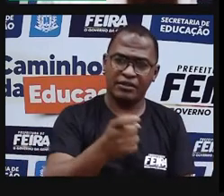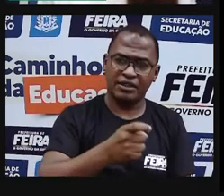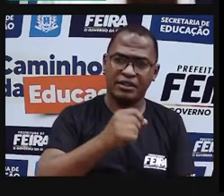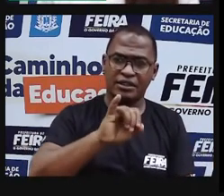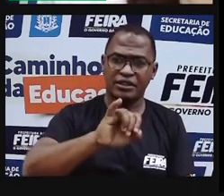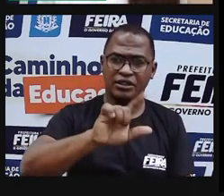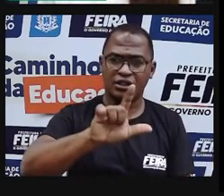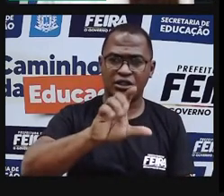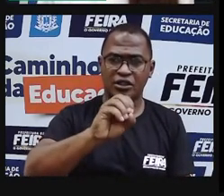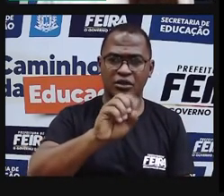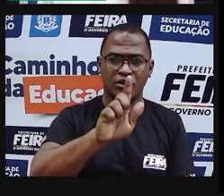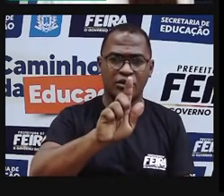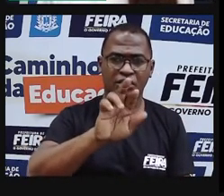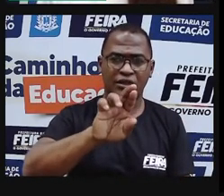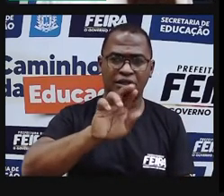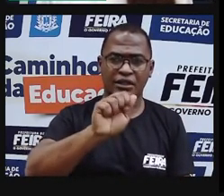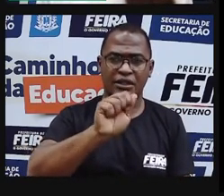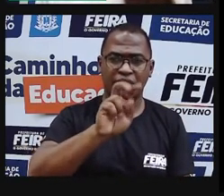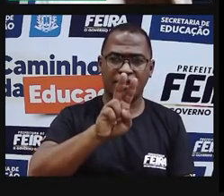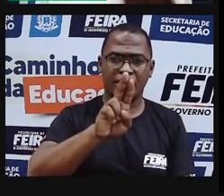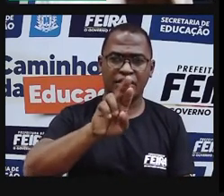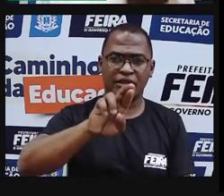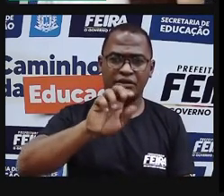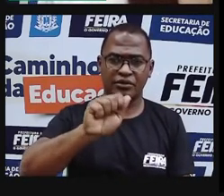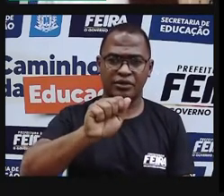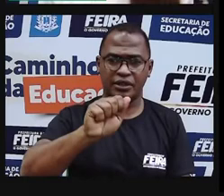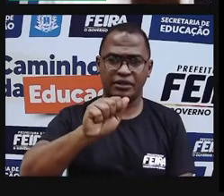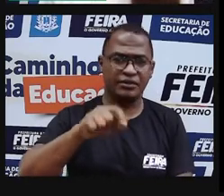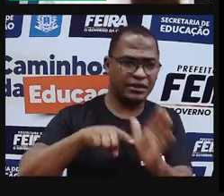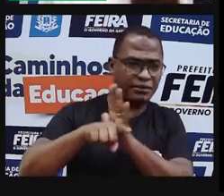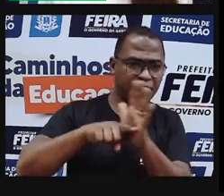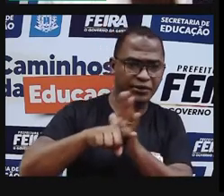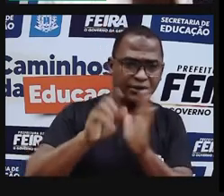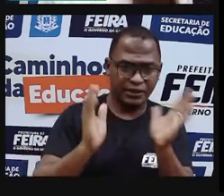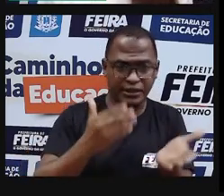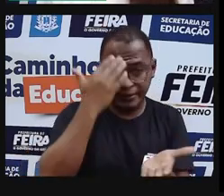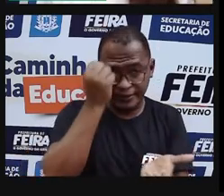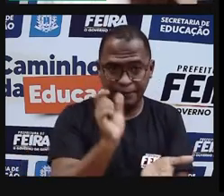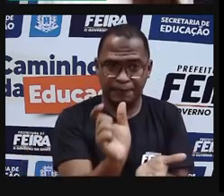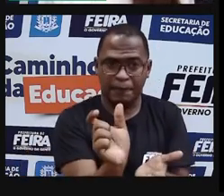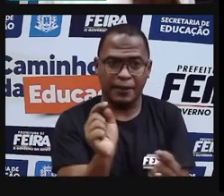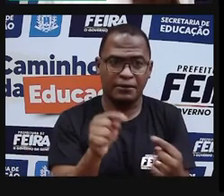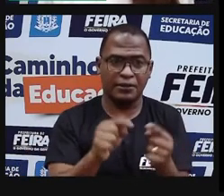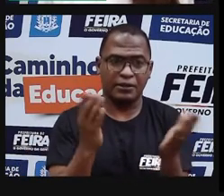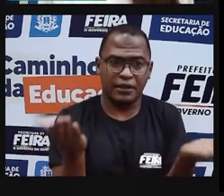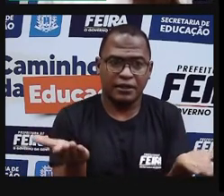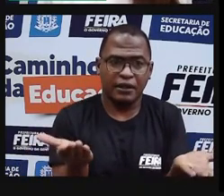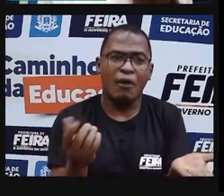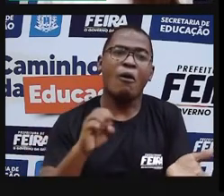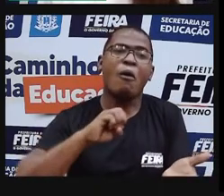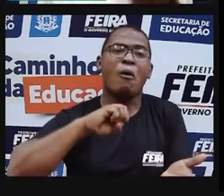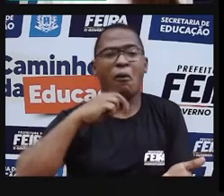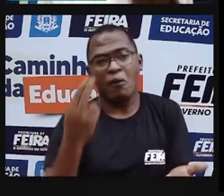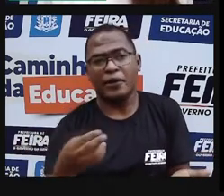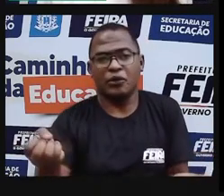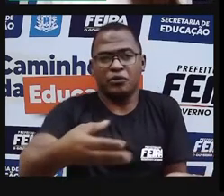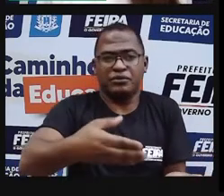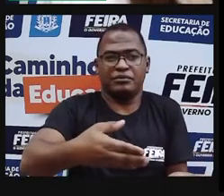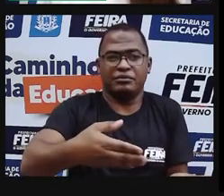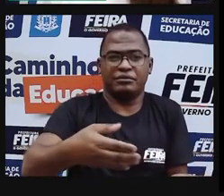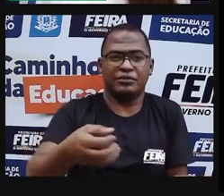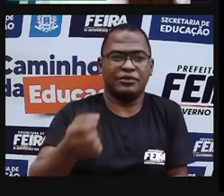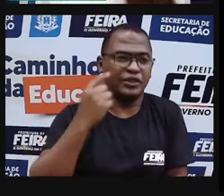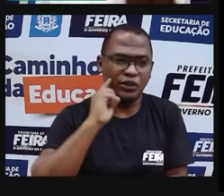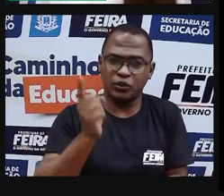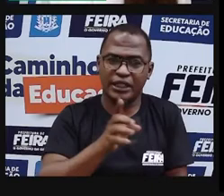estudaram, já pesquisaram sobre esse tema, já tiveram curiosidade ou é um tema novo para você? Você